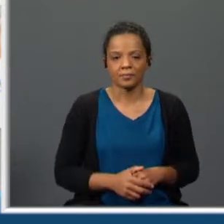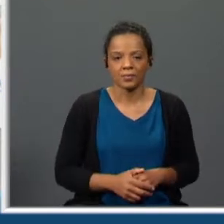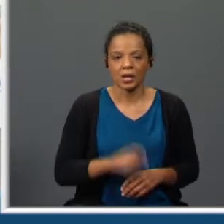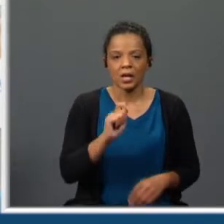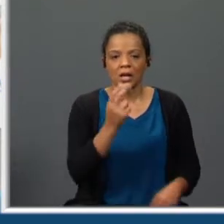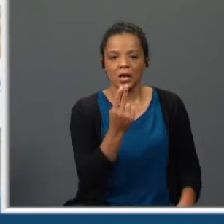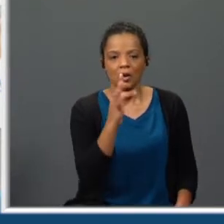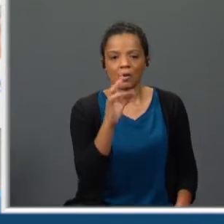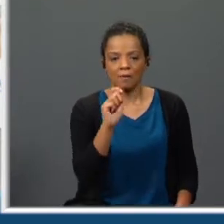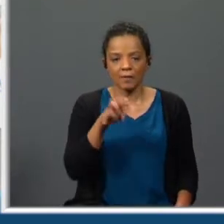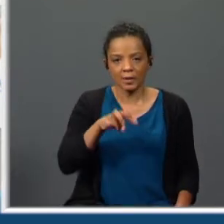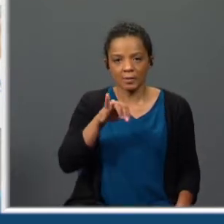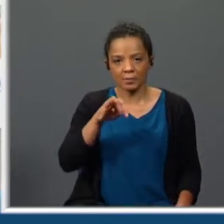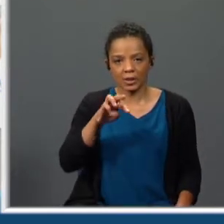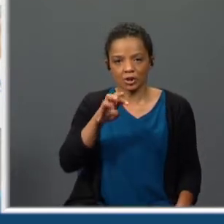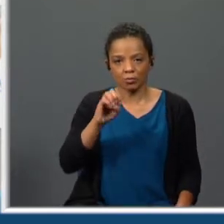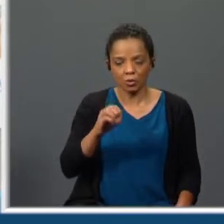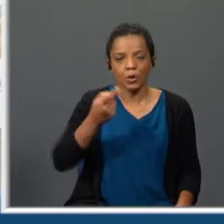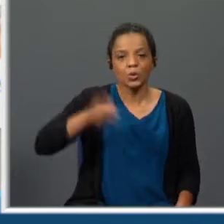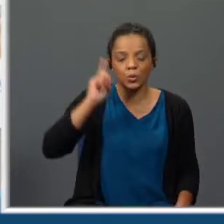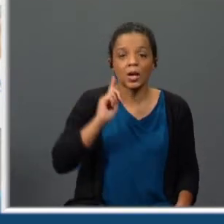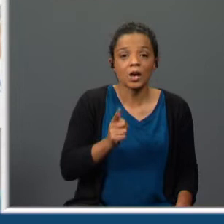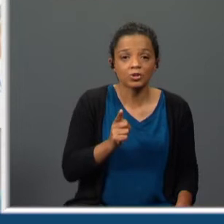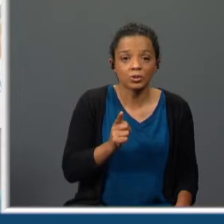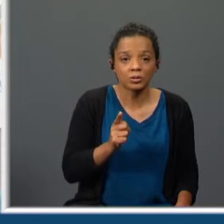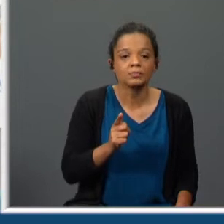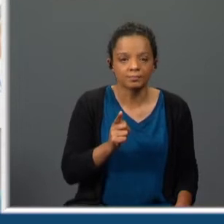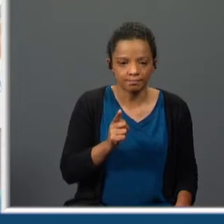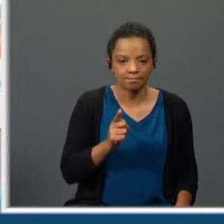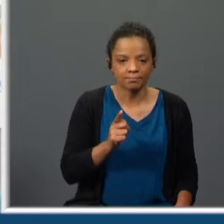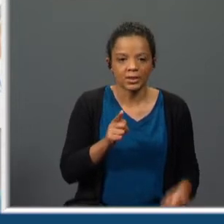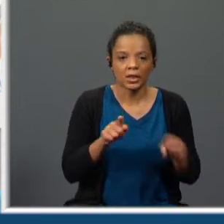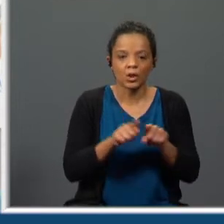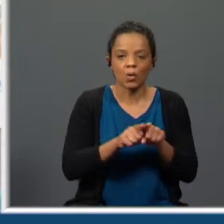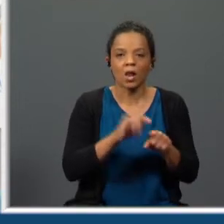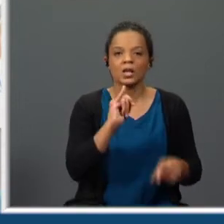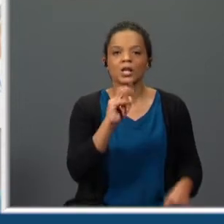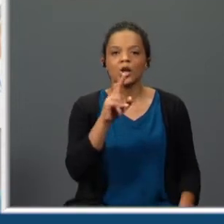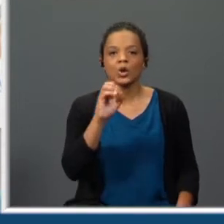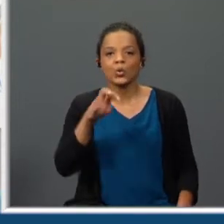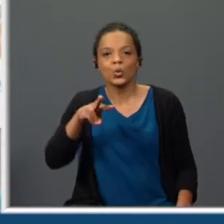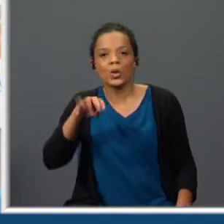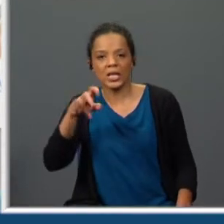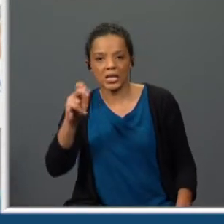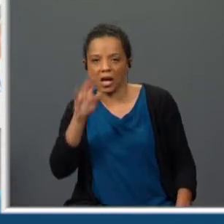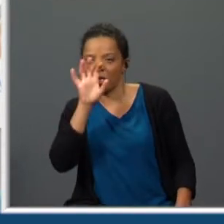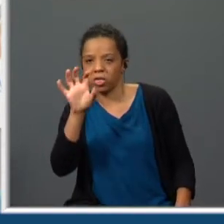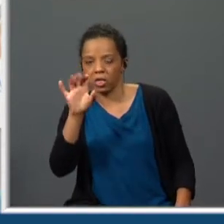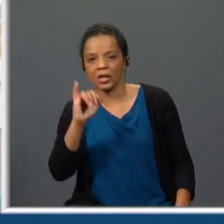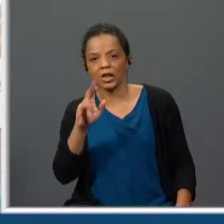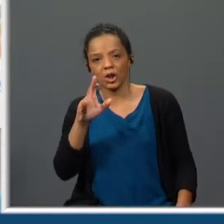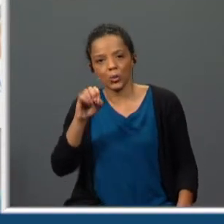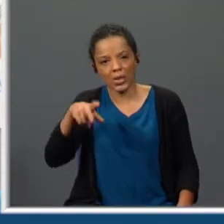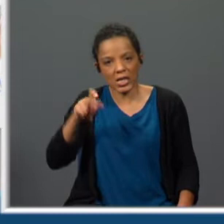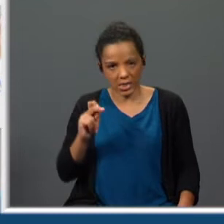eufemismo que o diabo usa é sim diz lá exatamente é uma ironia que ele usa para troçar de Brísida